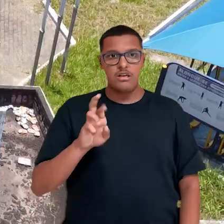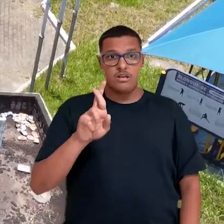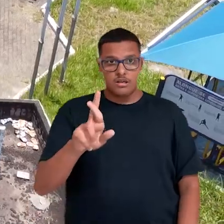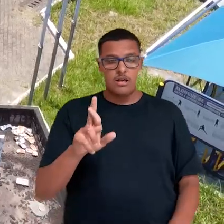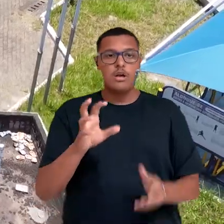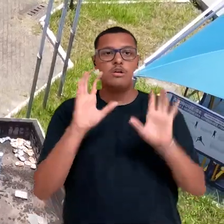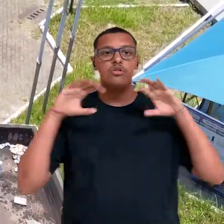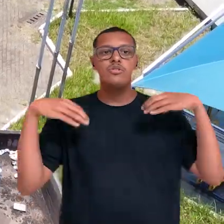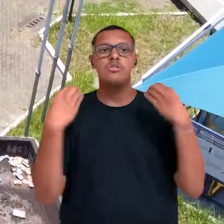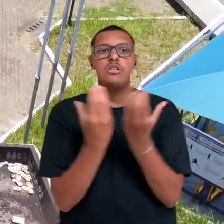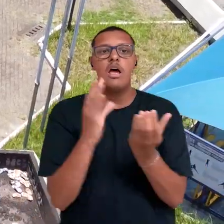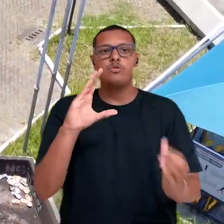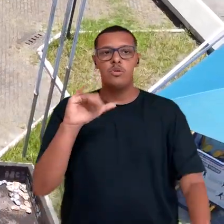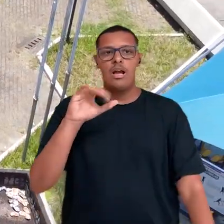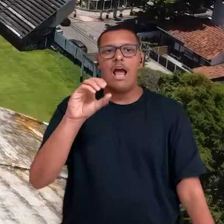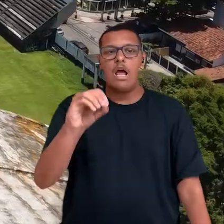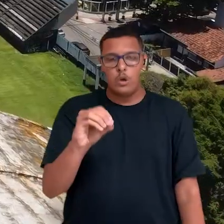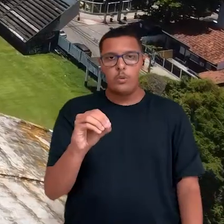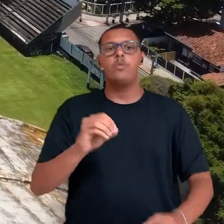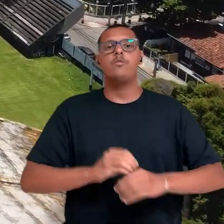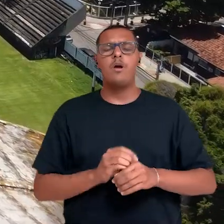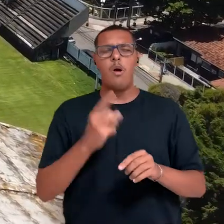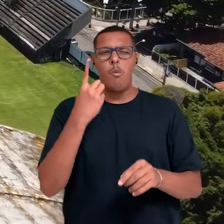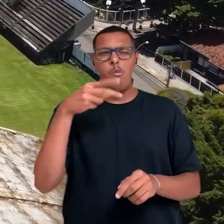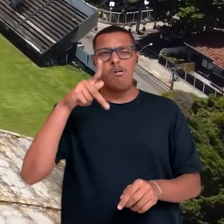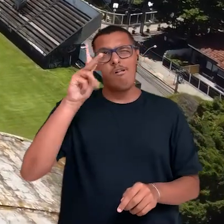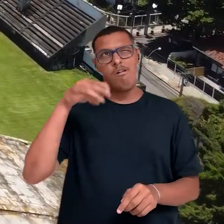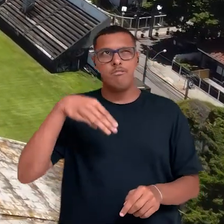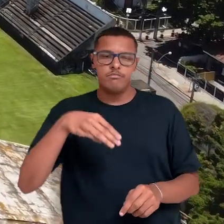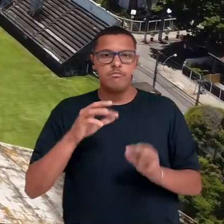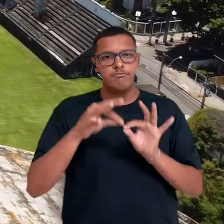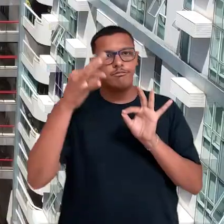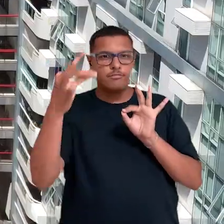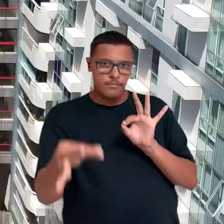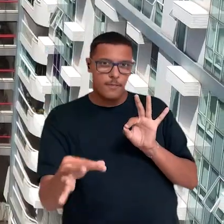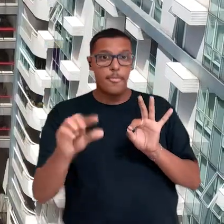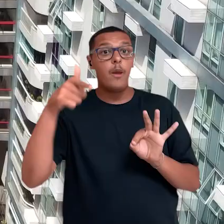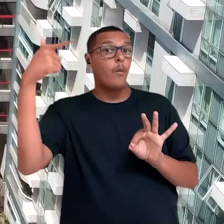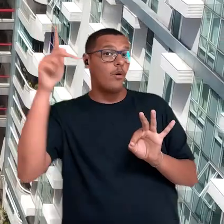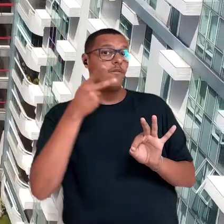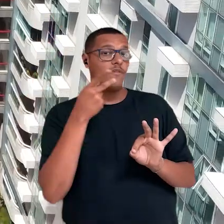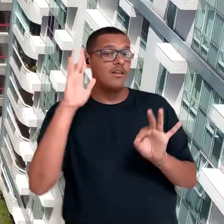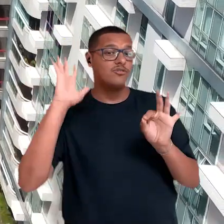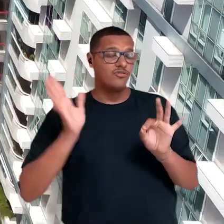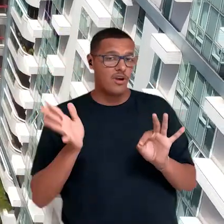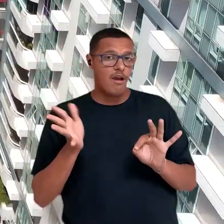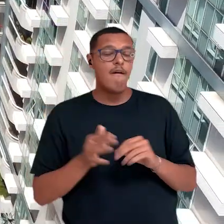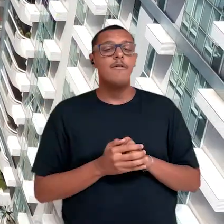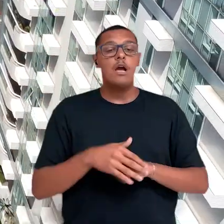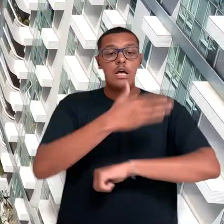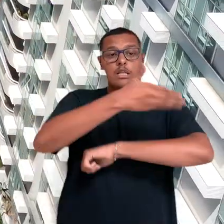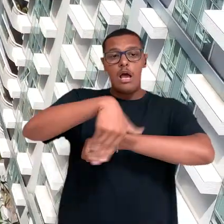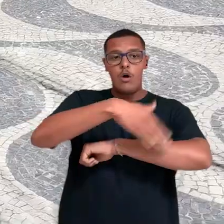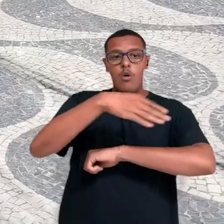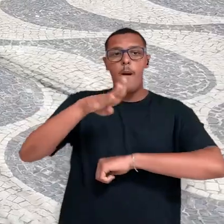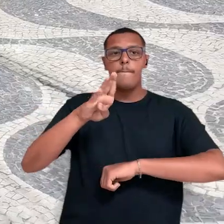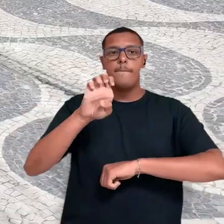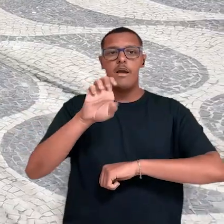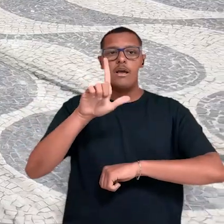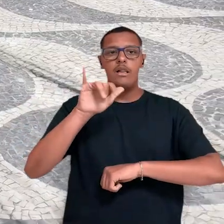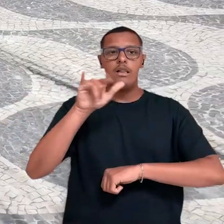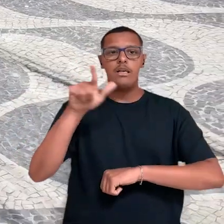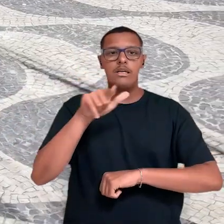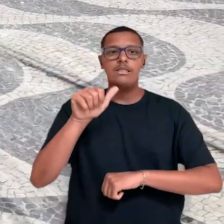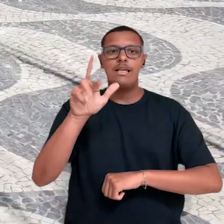na altura do estádio Caio Martins, a um pouco mais de um quilômetro daqui. E o outro, como eu já falei, fica na rua Belisário